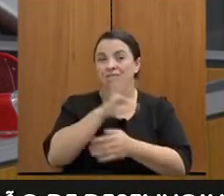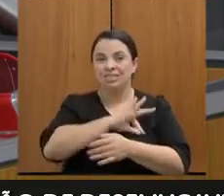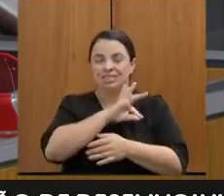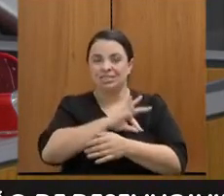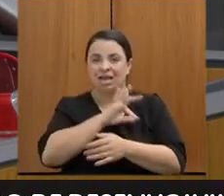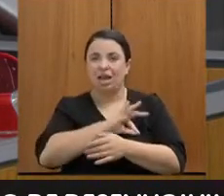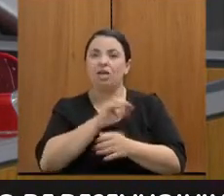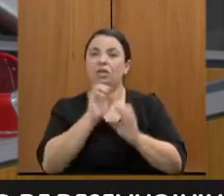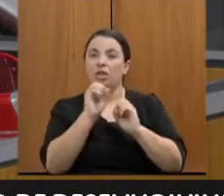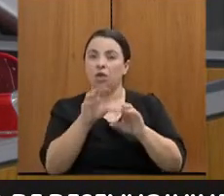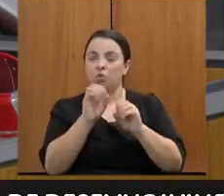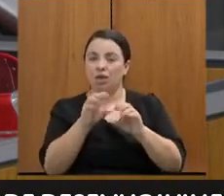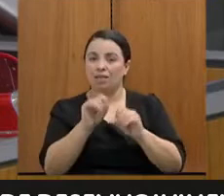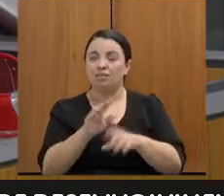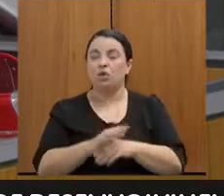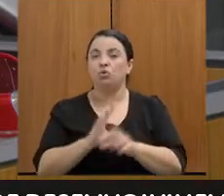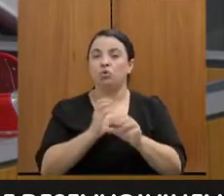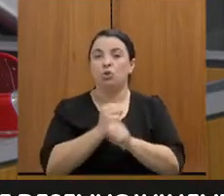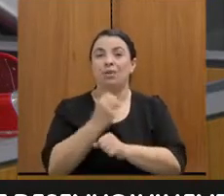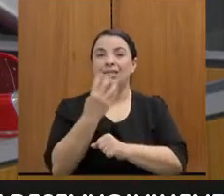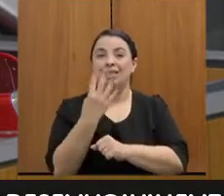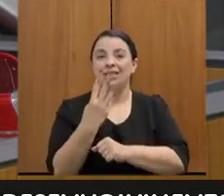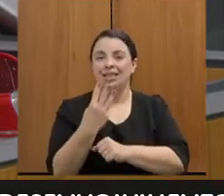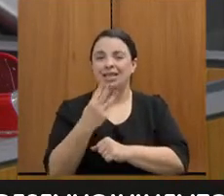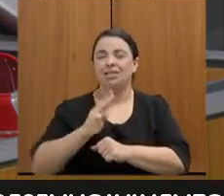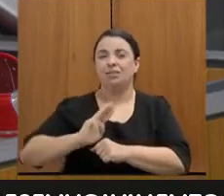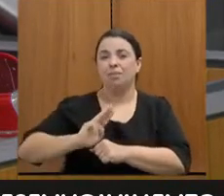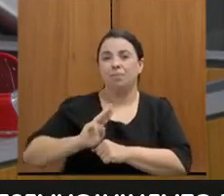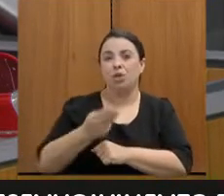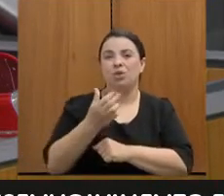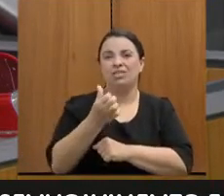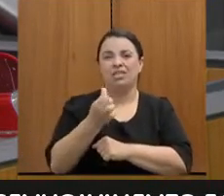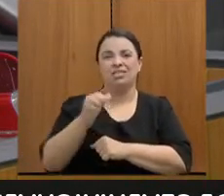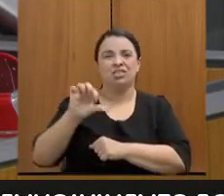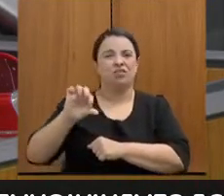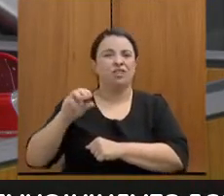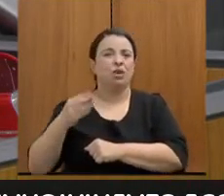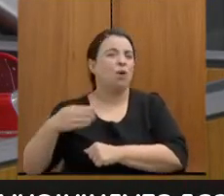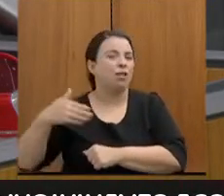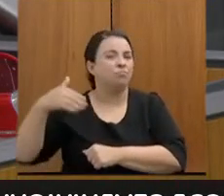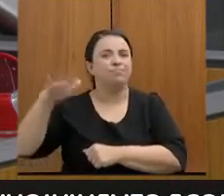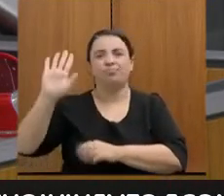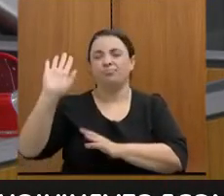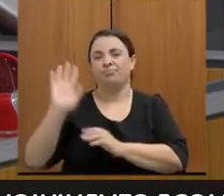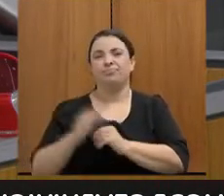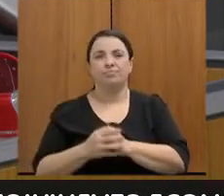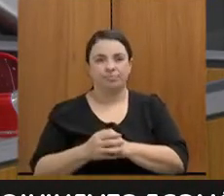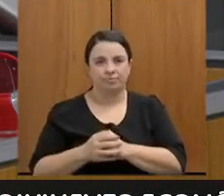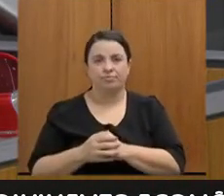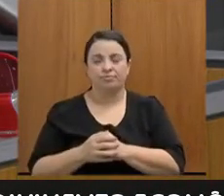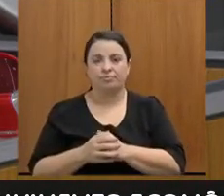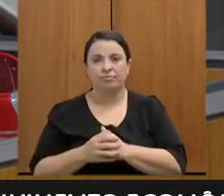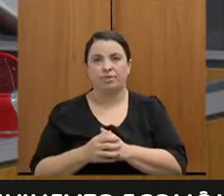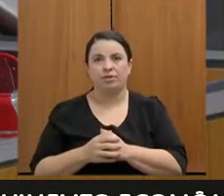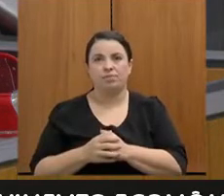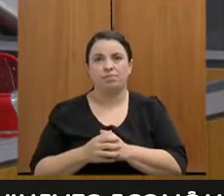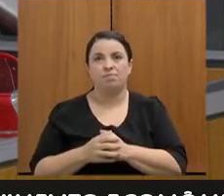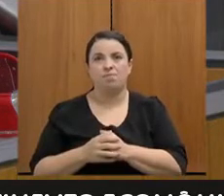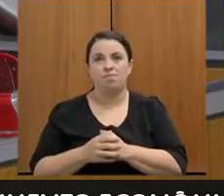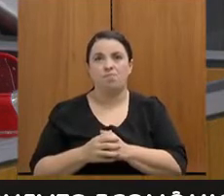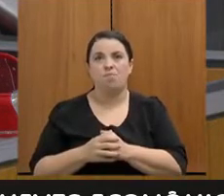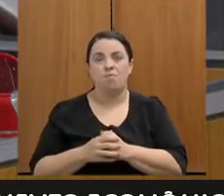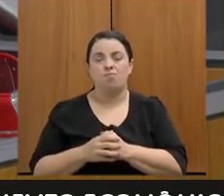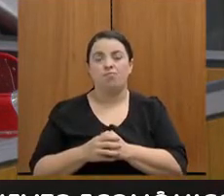falar também, 3 bilhões, 694 milhões, 752 mil, 413 reais e 9